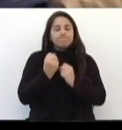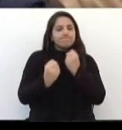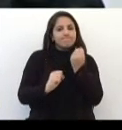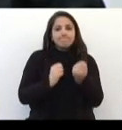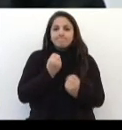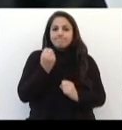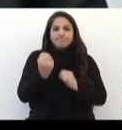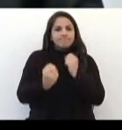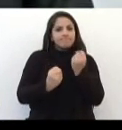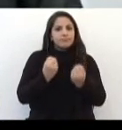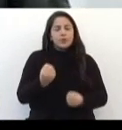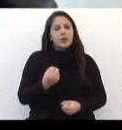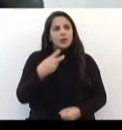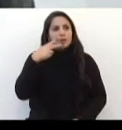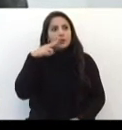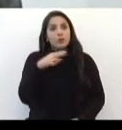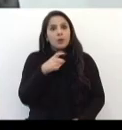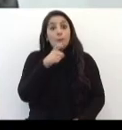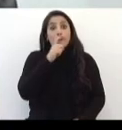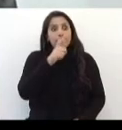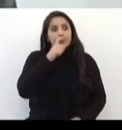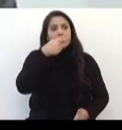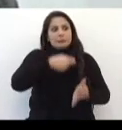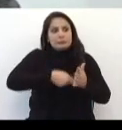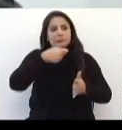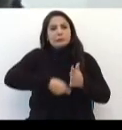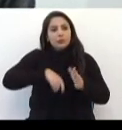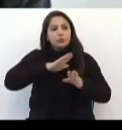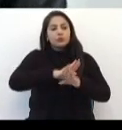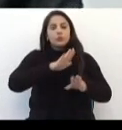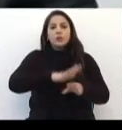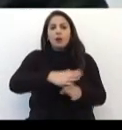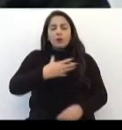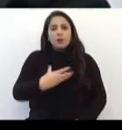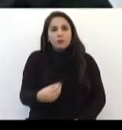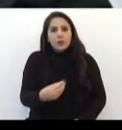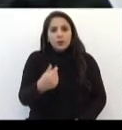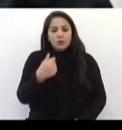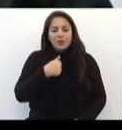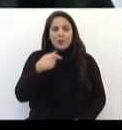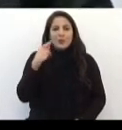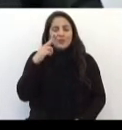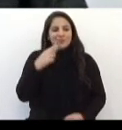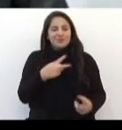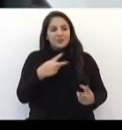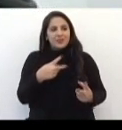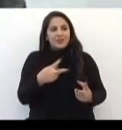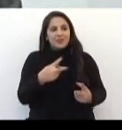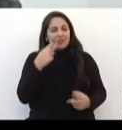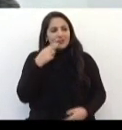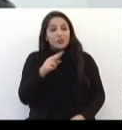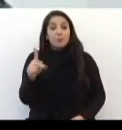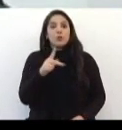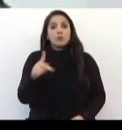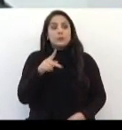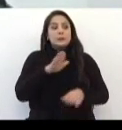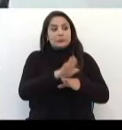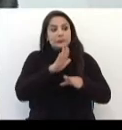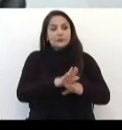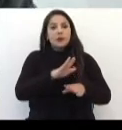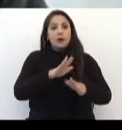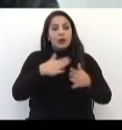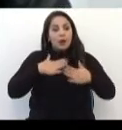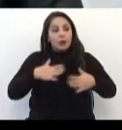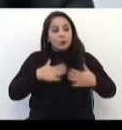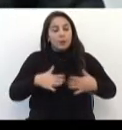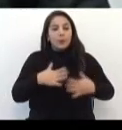explodir E ali eu vi um pai tentando socorrer um filho Eu vi professores tentando socorrer um menino Que